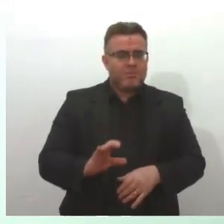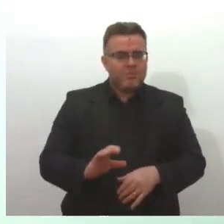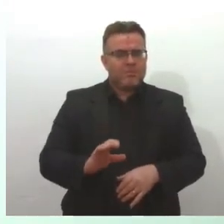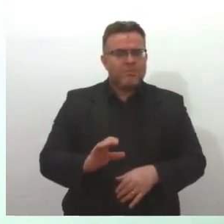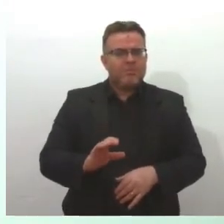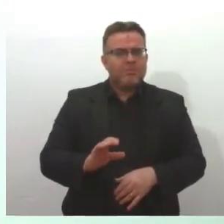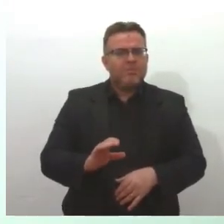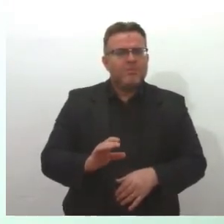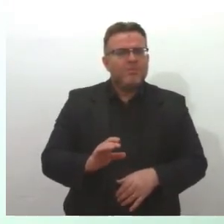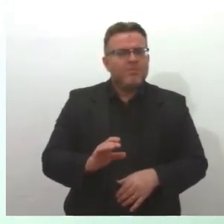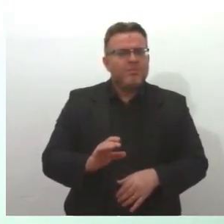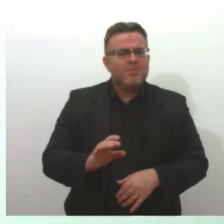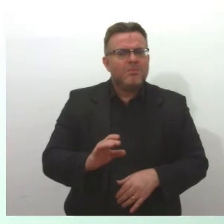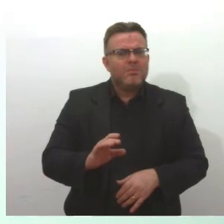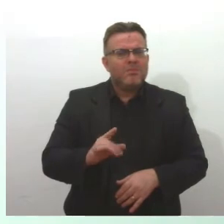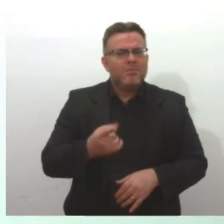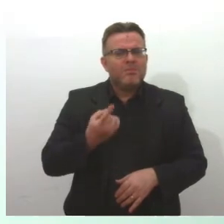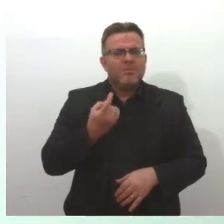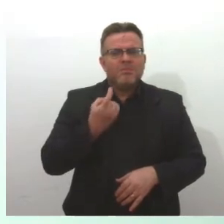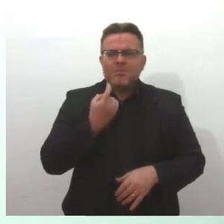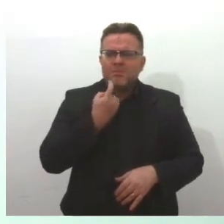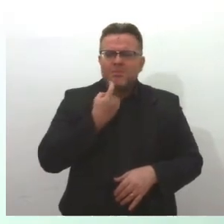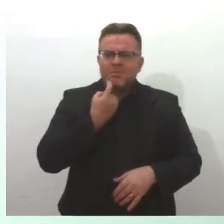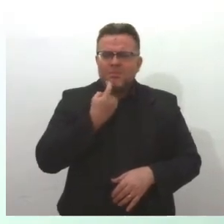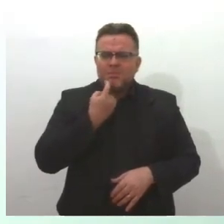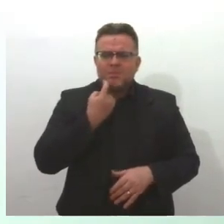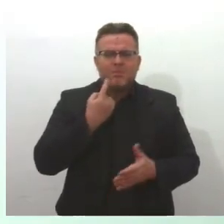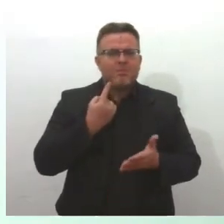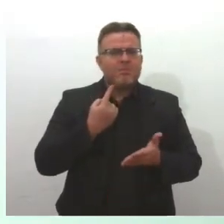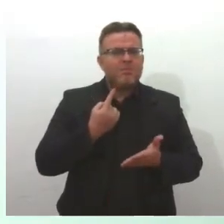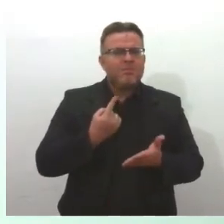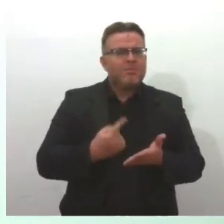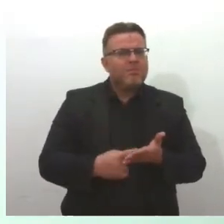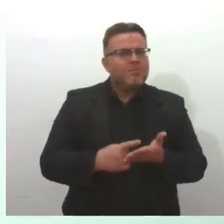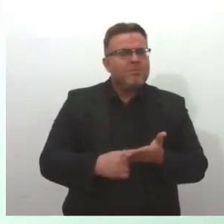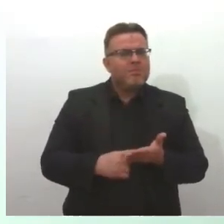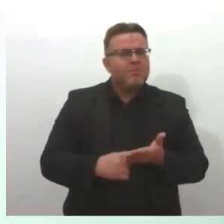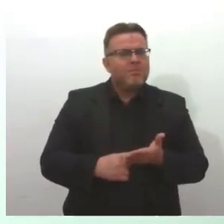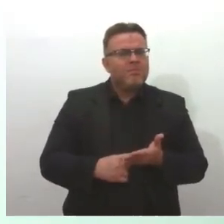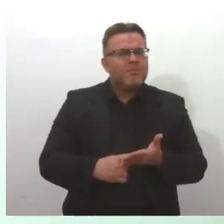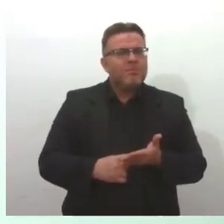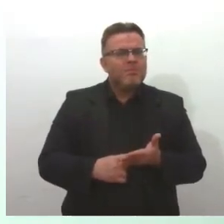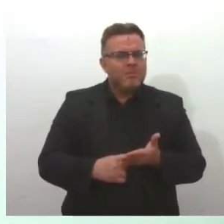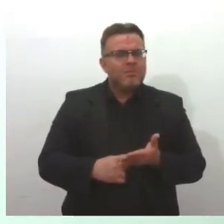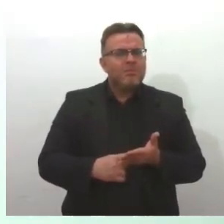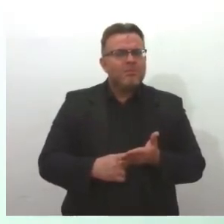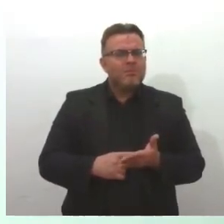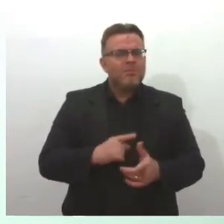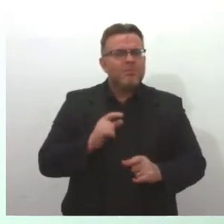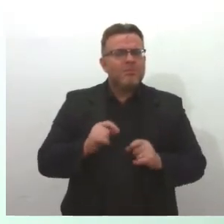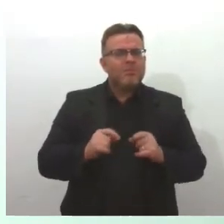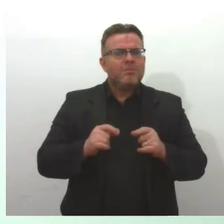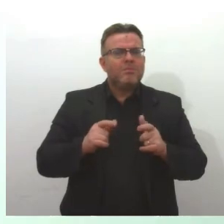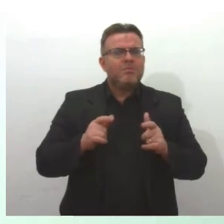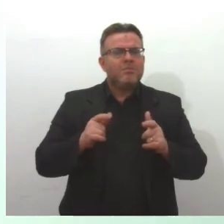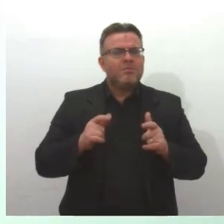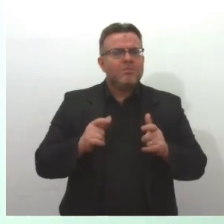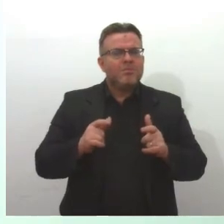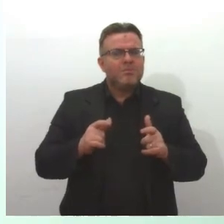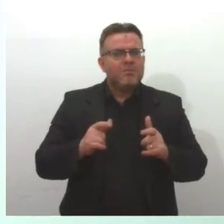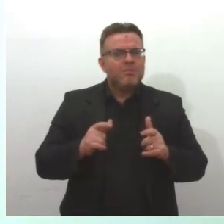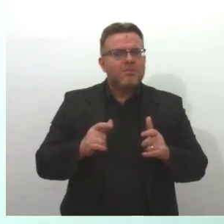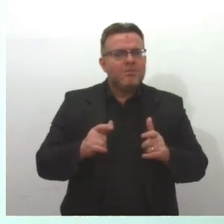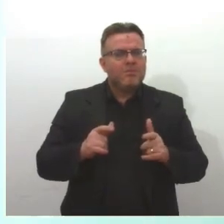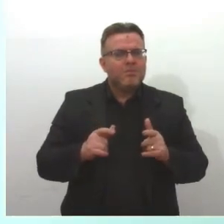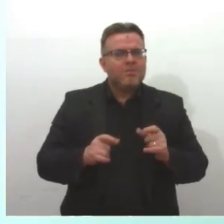disponibilizadas, para a semana seguinte, algo em torno de mil vagas. E essas vagas também muito concorridas. eu não sei que